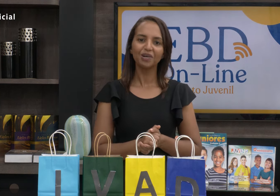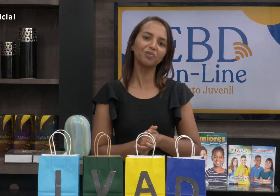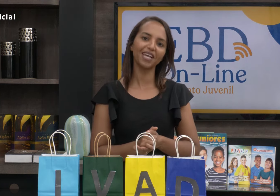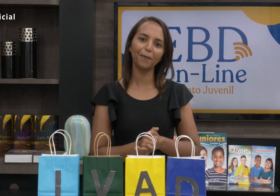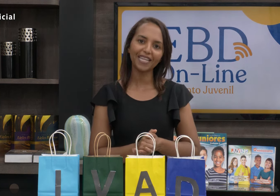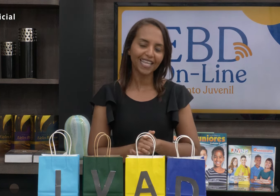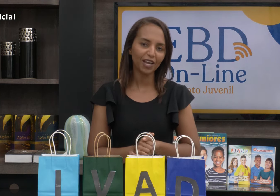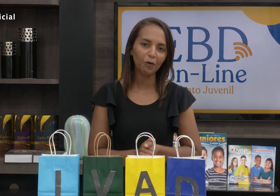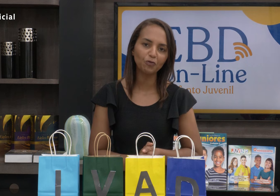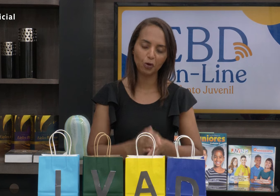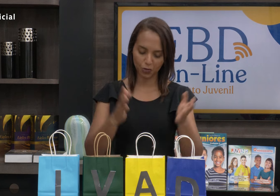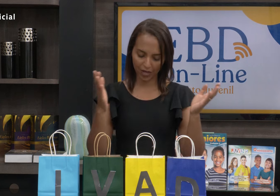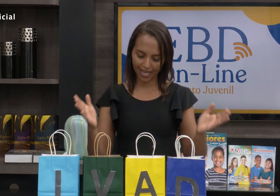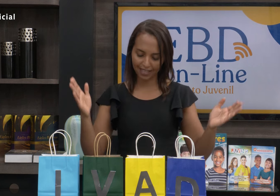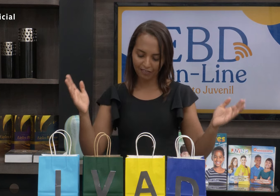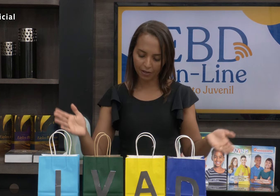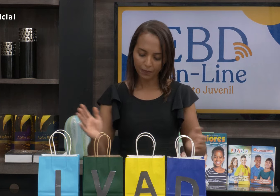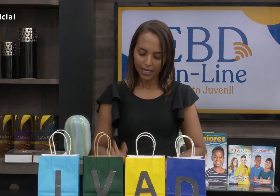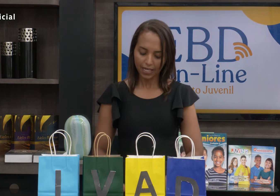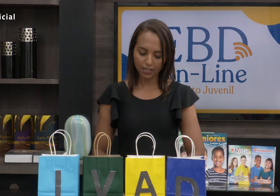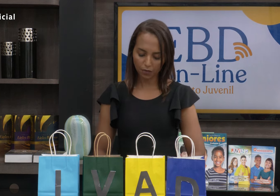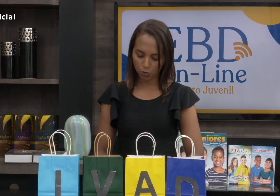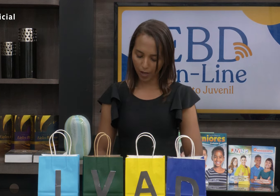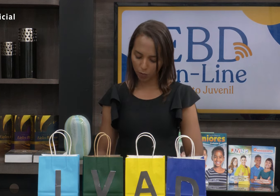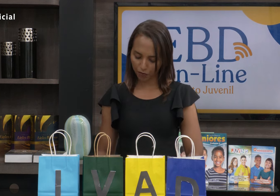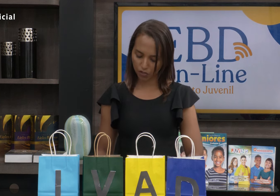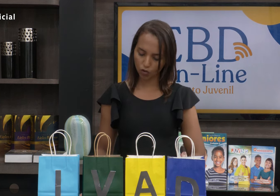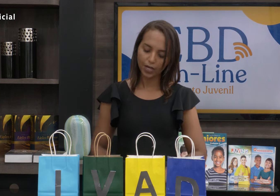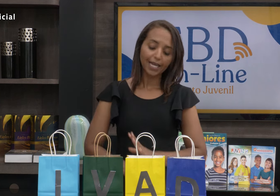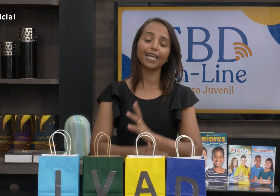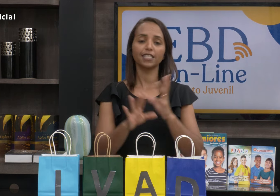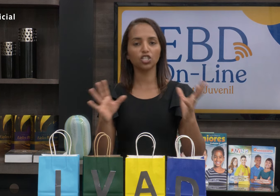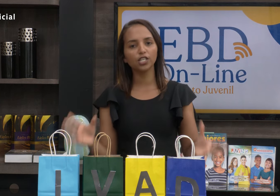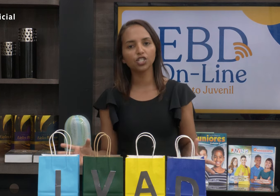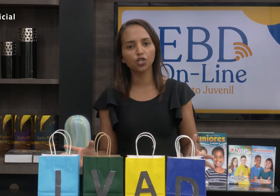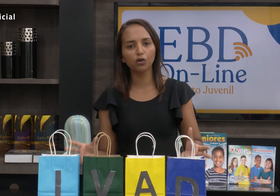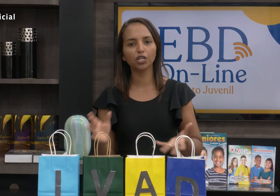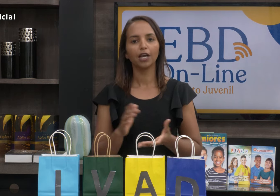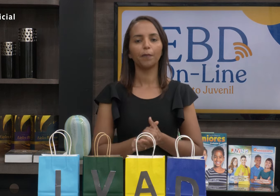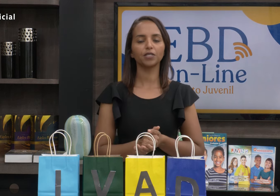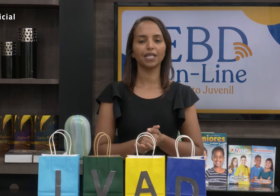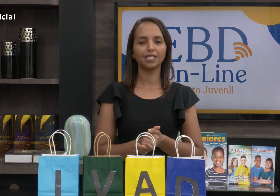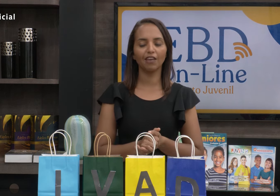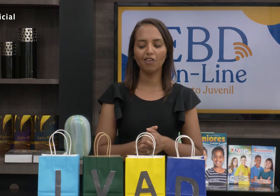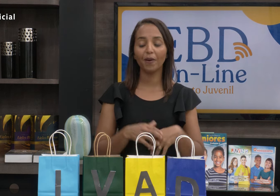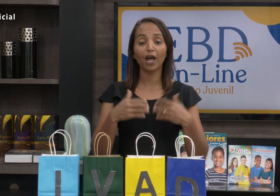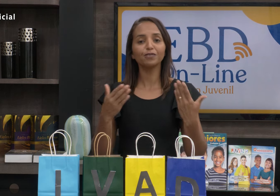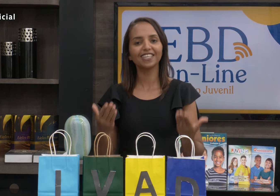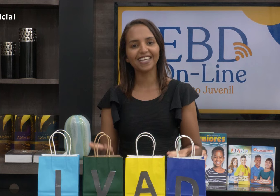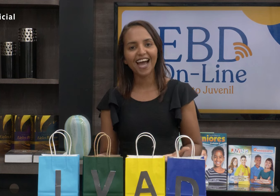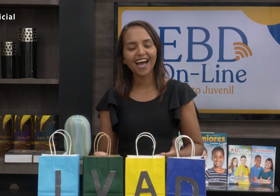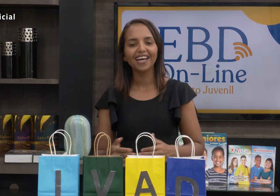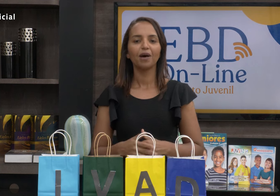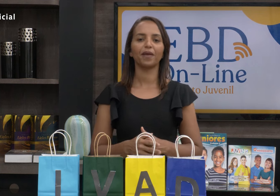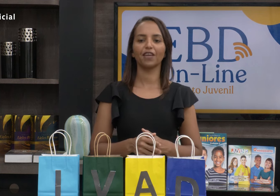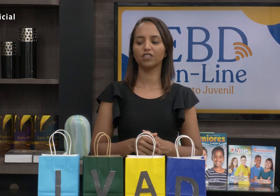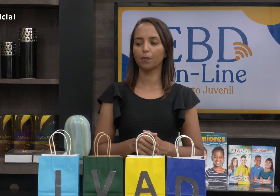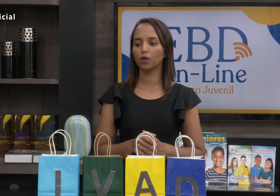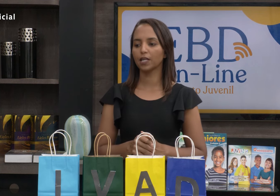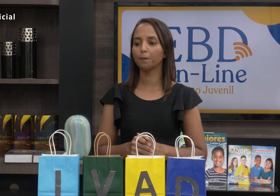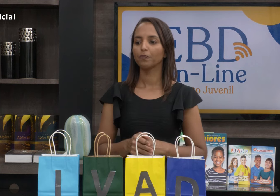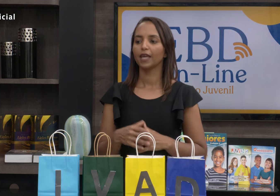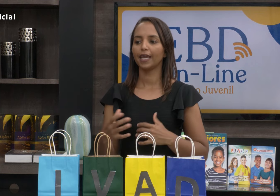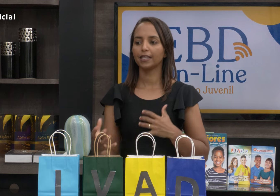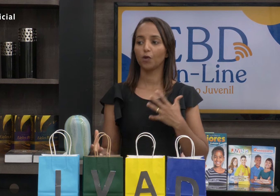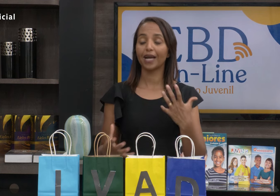muito o que aprender com o nosso rei Davi. Então, eu espero, professor, que essas dicas de hoje possam lhe servir para auxiliar, para que